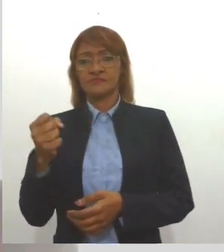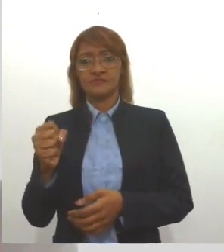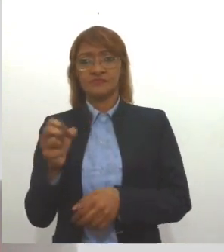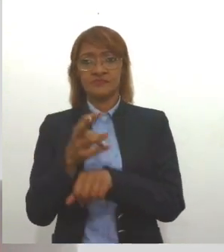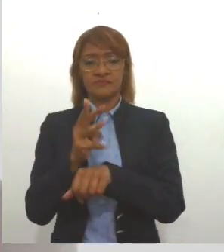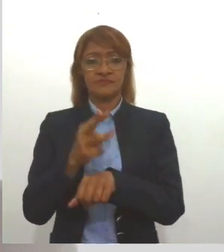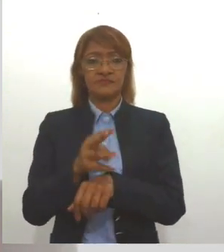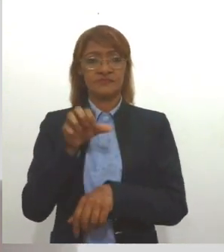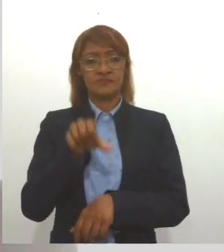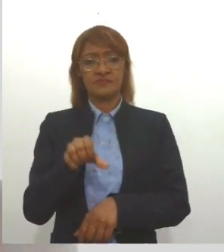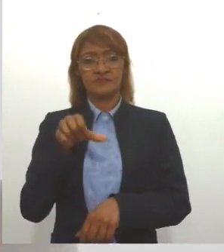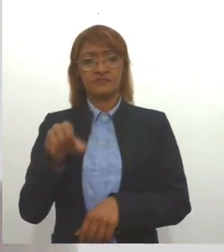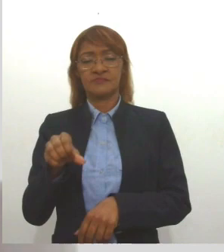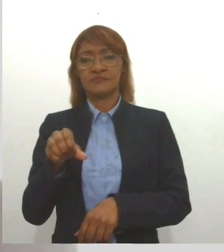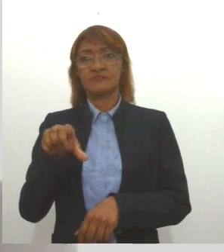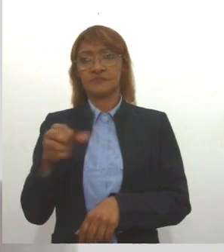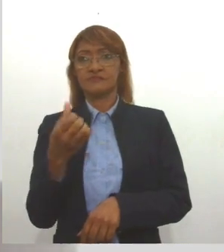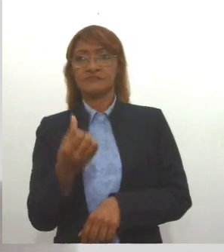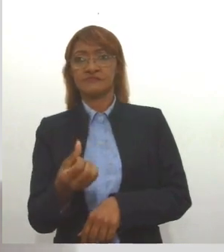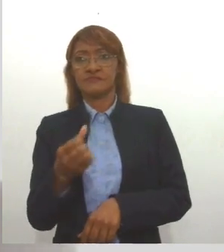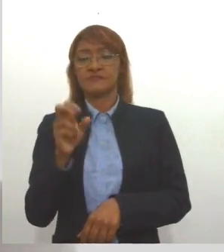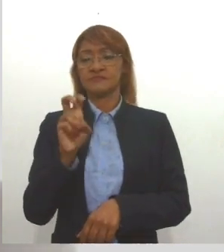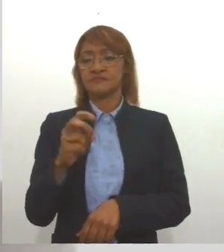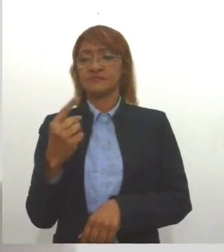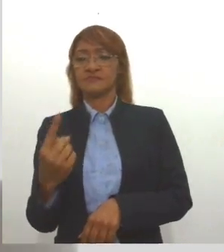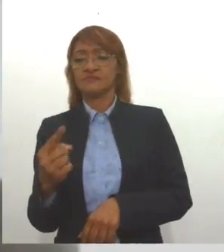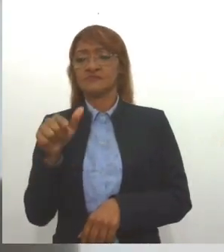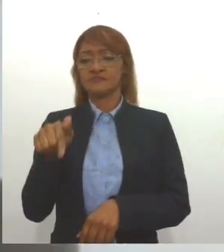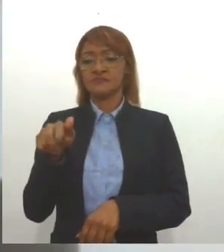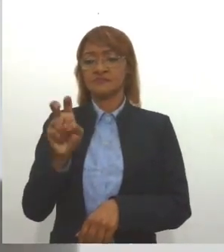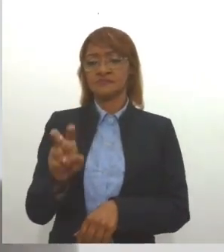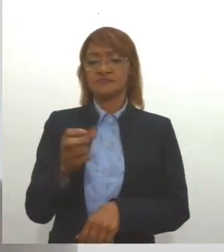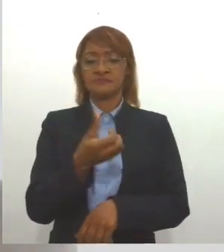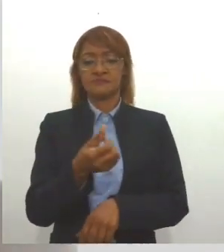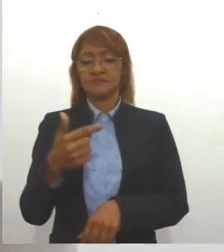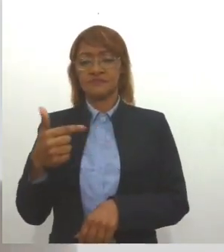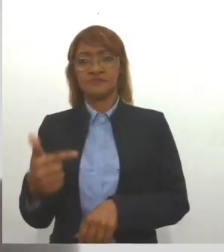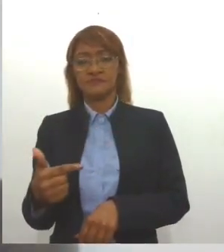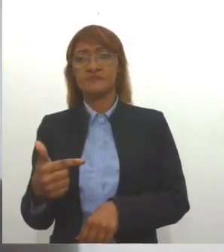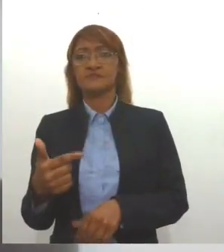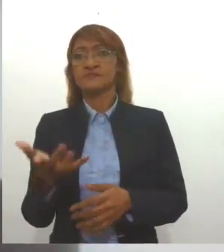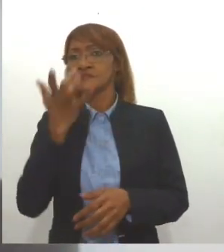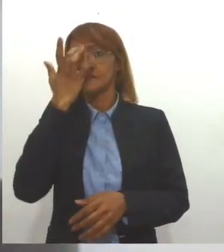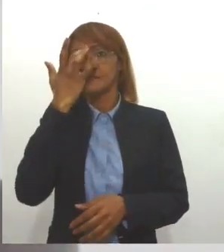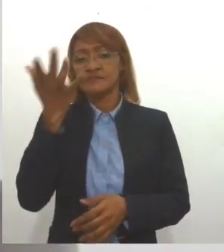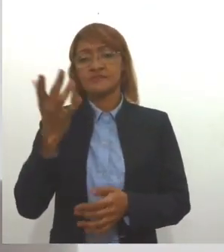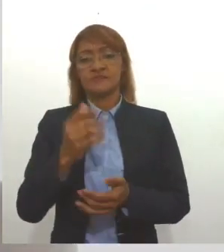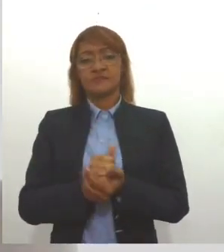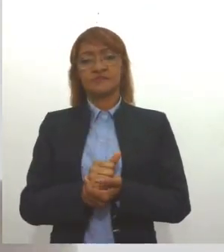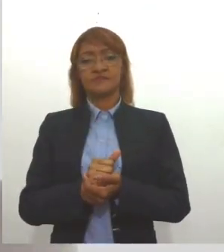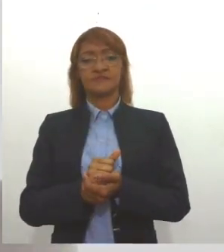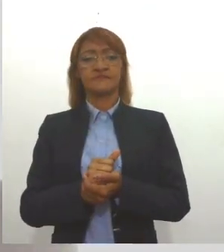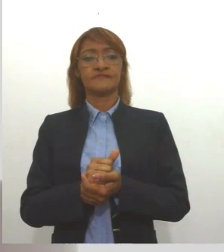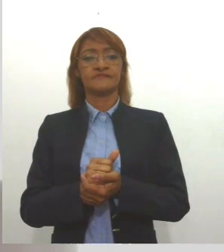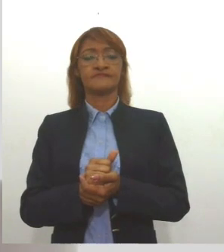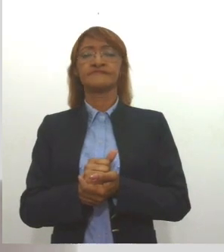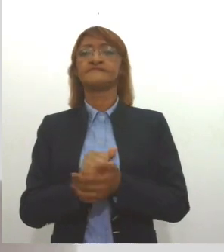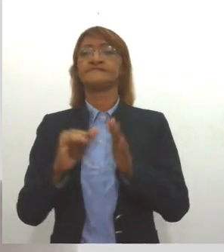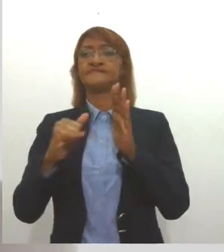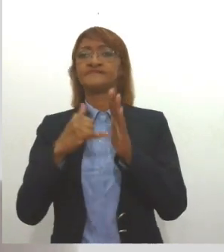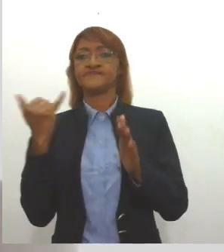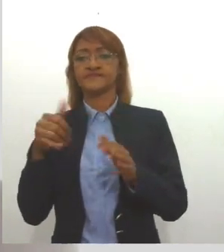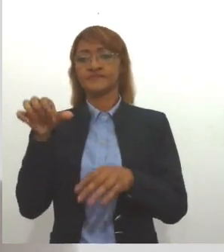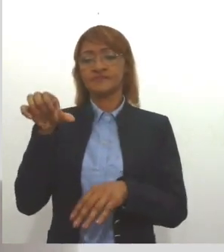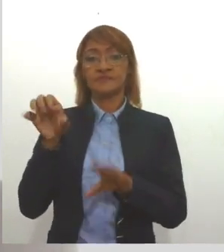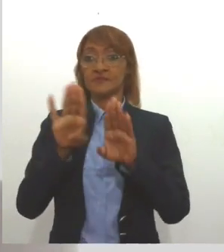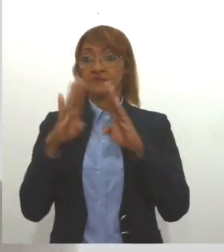996-517562, é muito fácil, a instituição abre 9 horas, fecha 16,